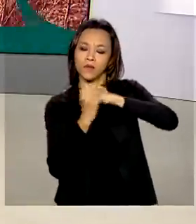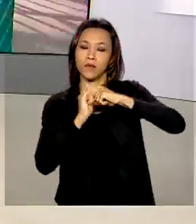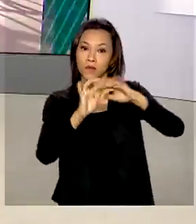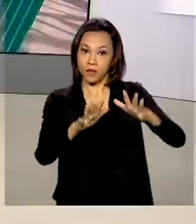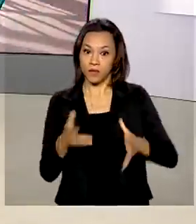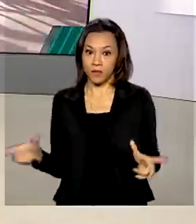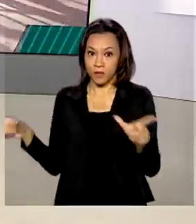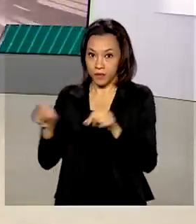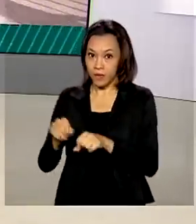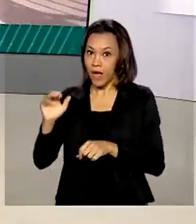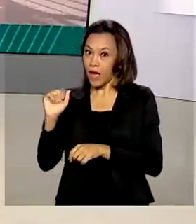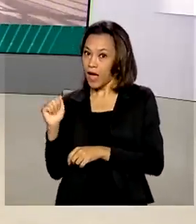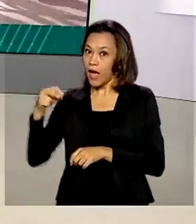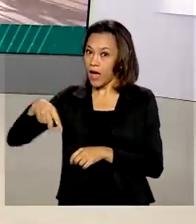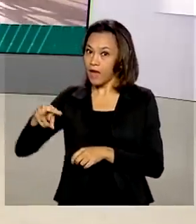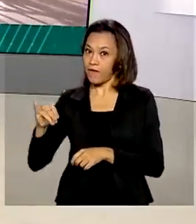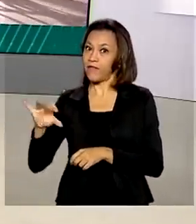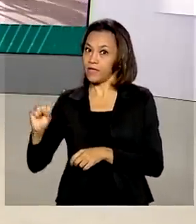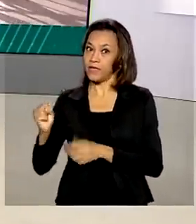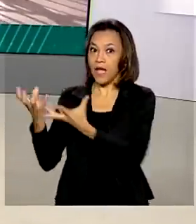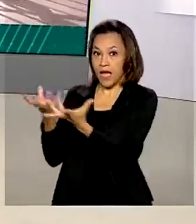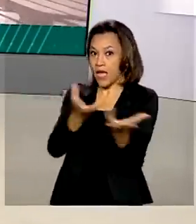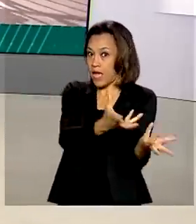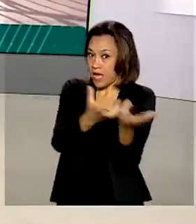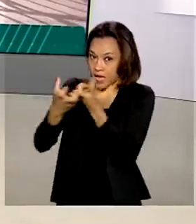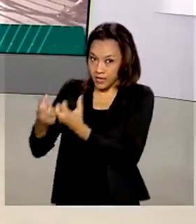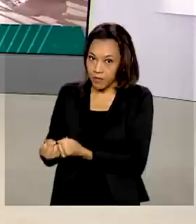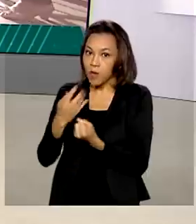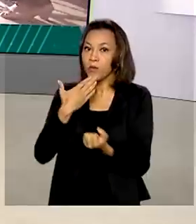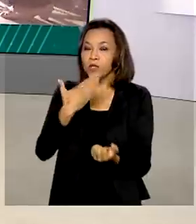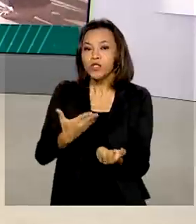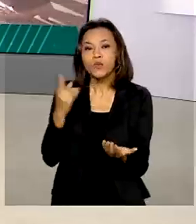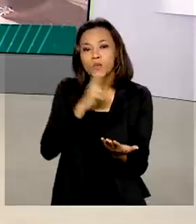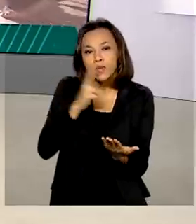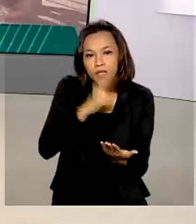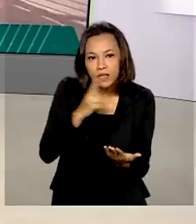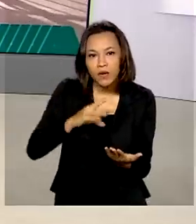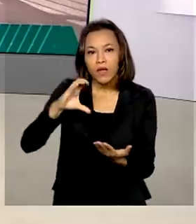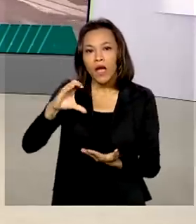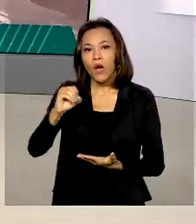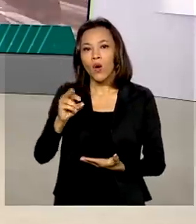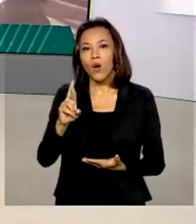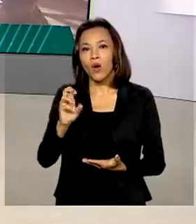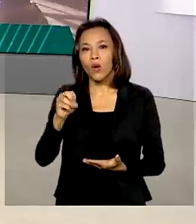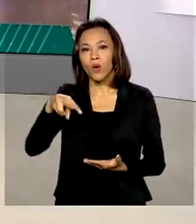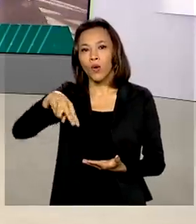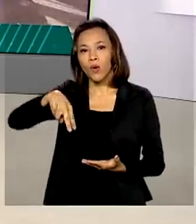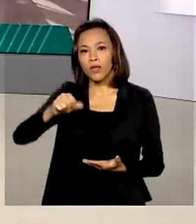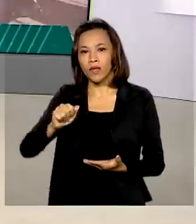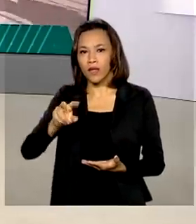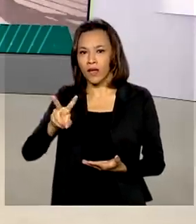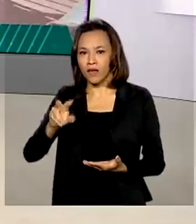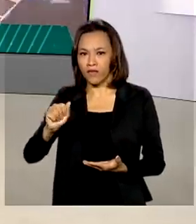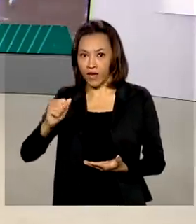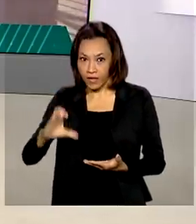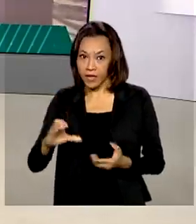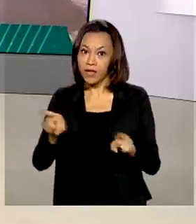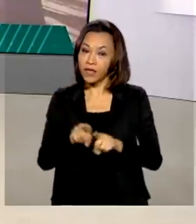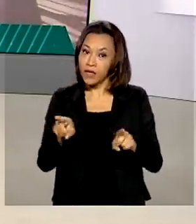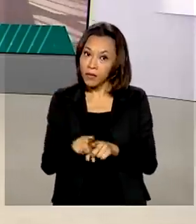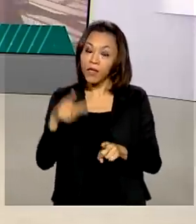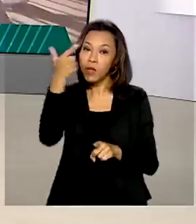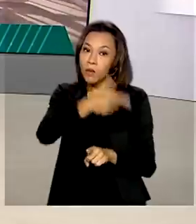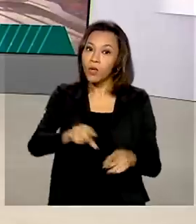recebeu o pedido de uso emergencial da Coronavac e também do imunizante desenvolvido em parceria com a Universidade de